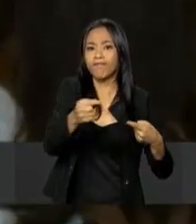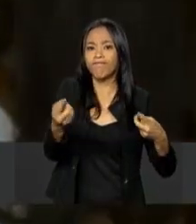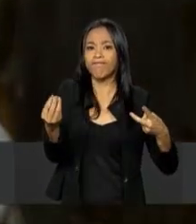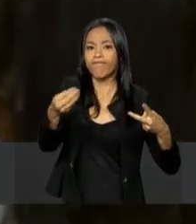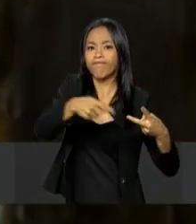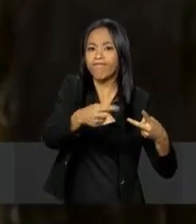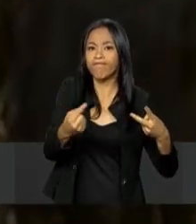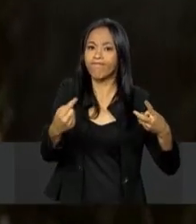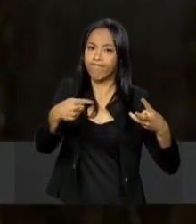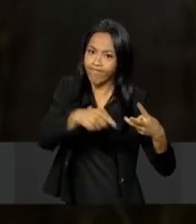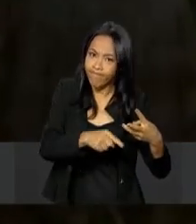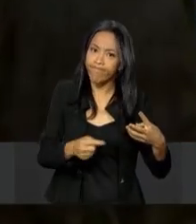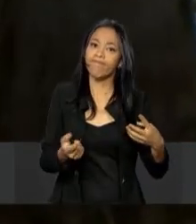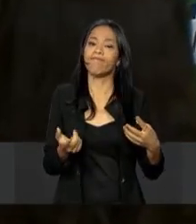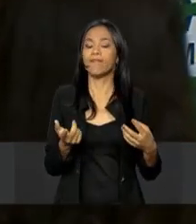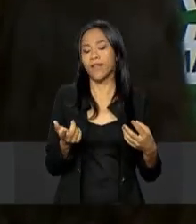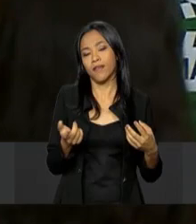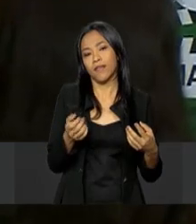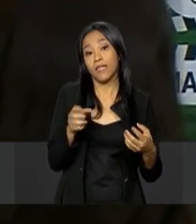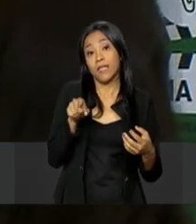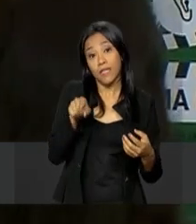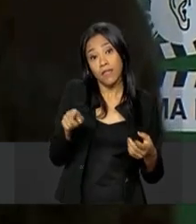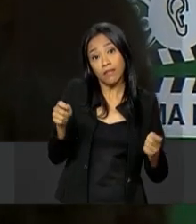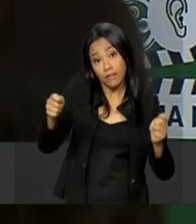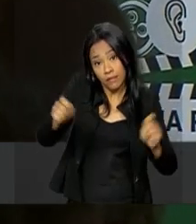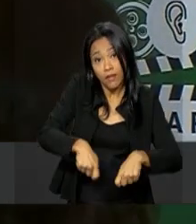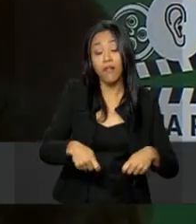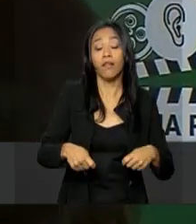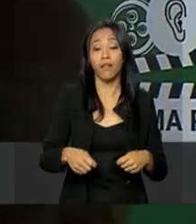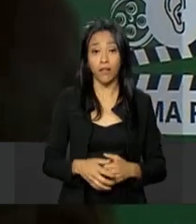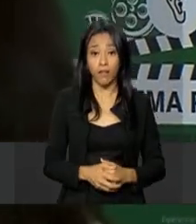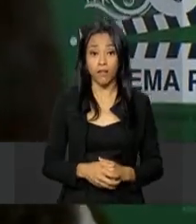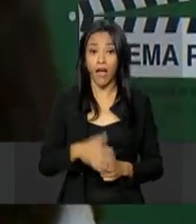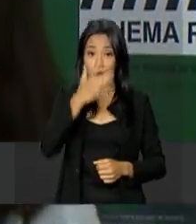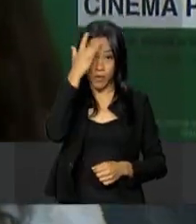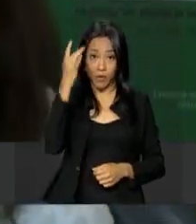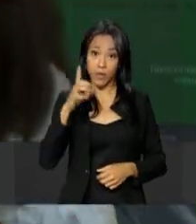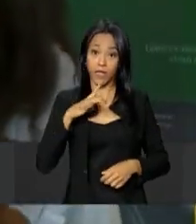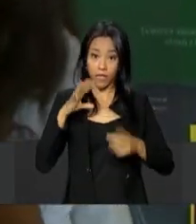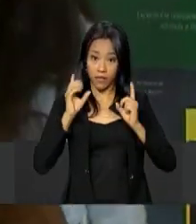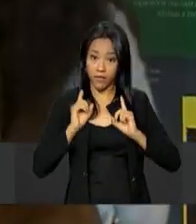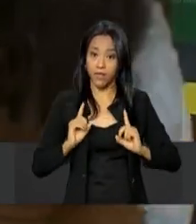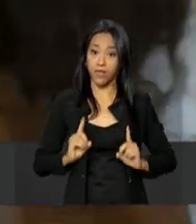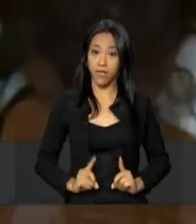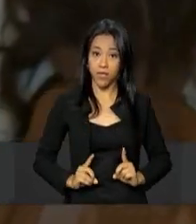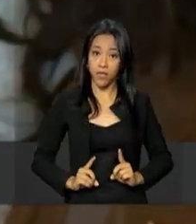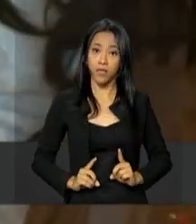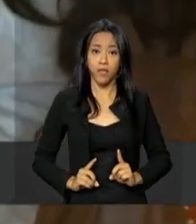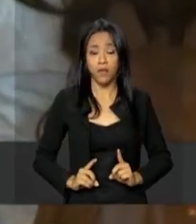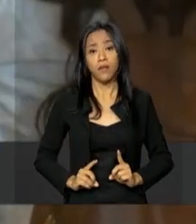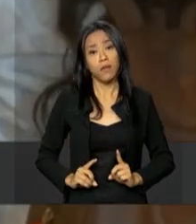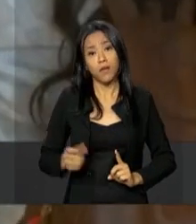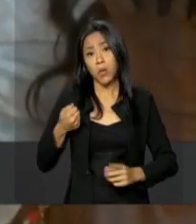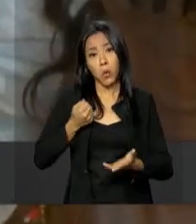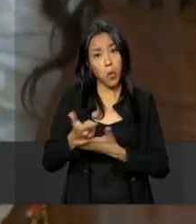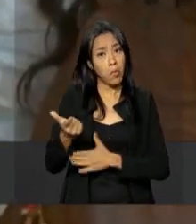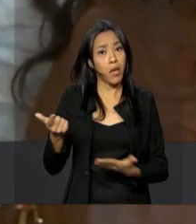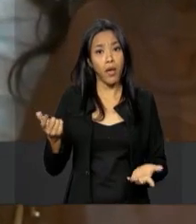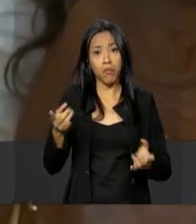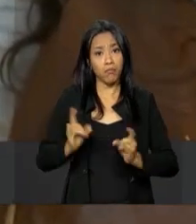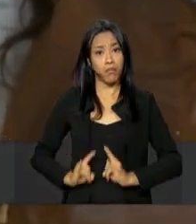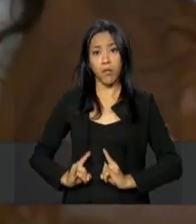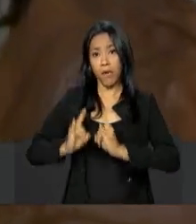prática, uma situação nova em que torna possível a pessoa com deficiência, comprar um apartamento